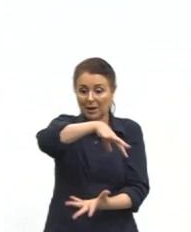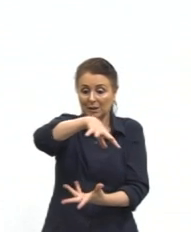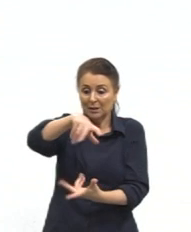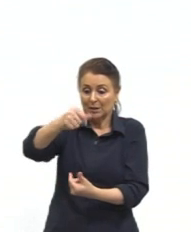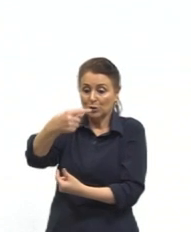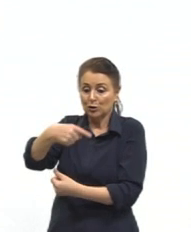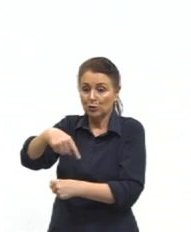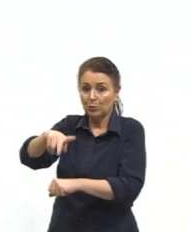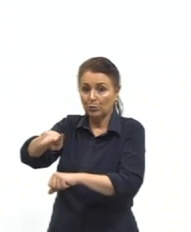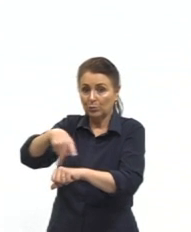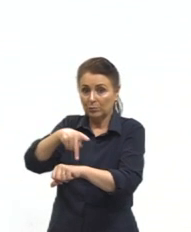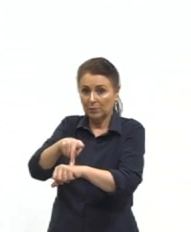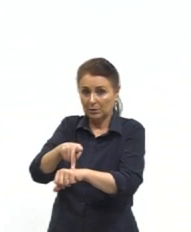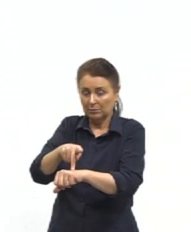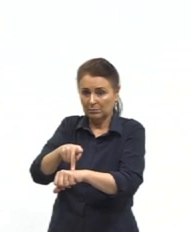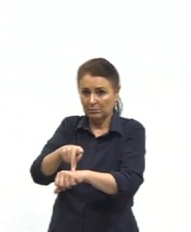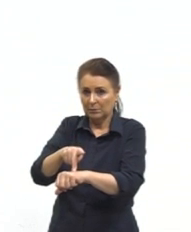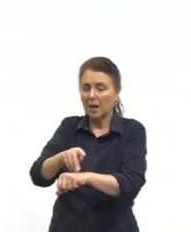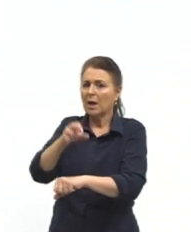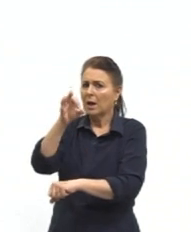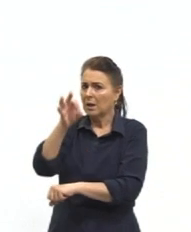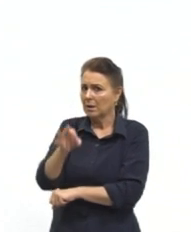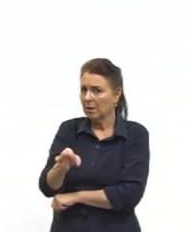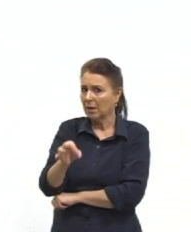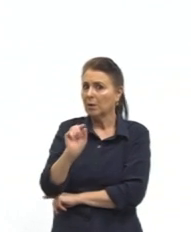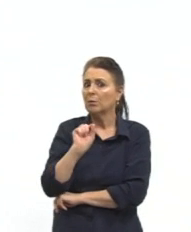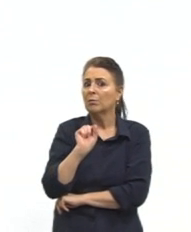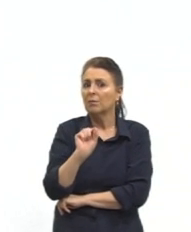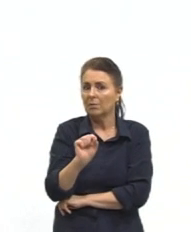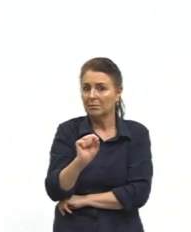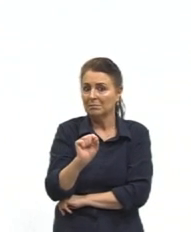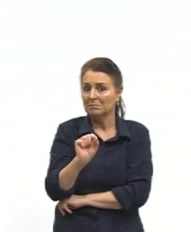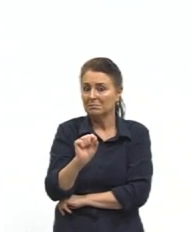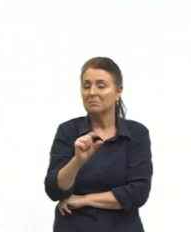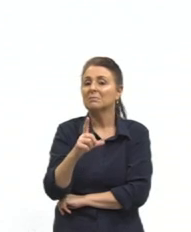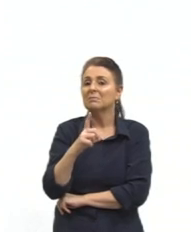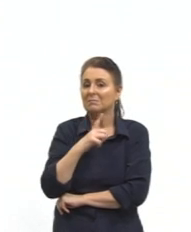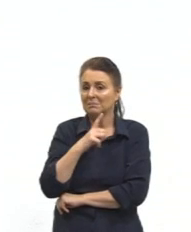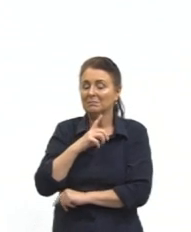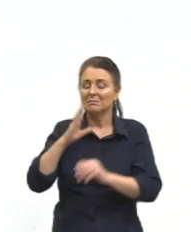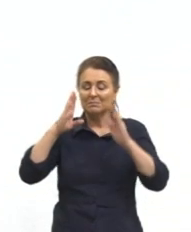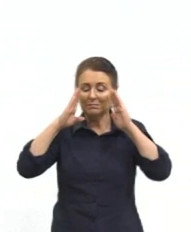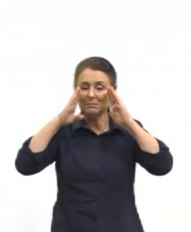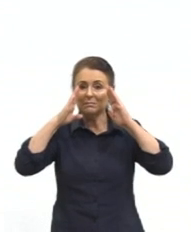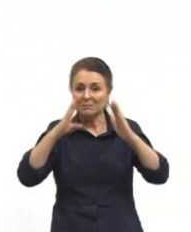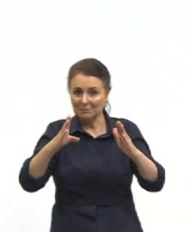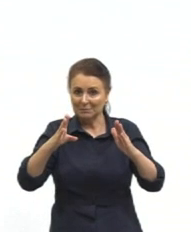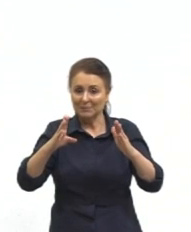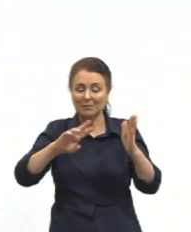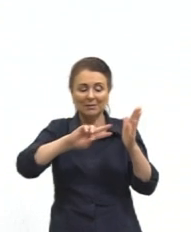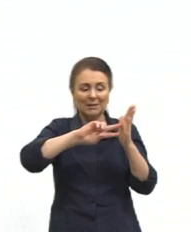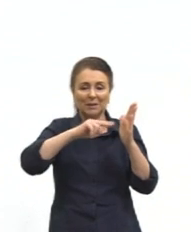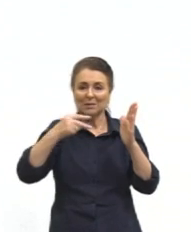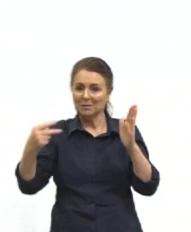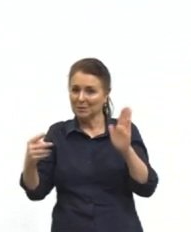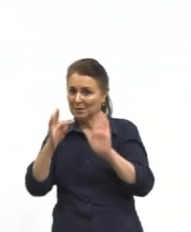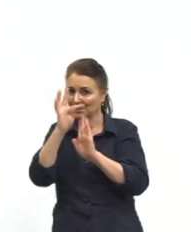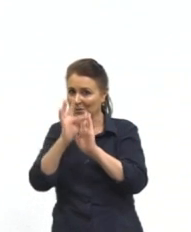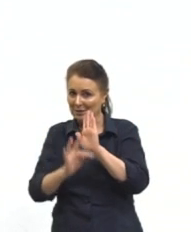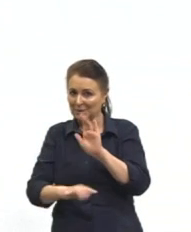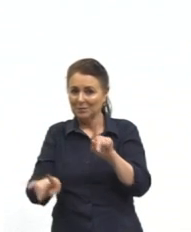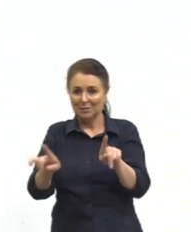nós temos a certeza de uma coisa. Vai ter o foco na interpretação textual.